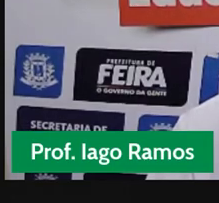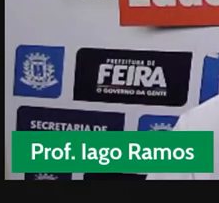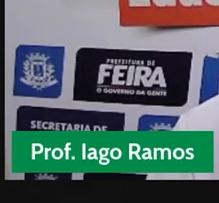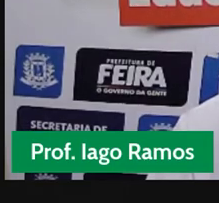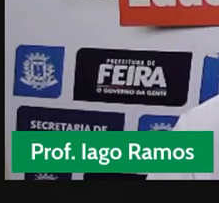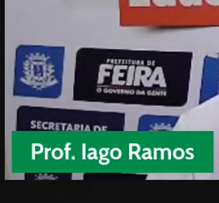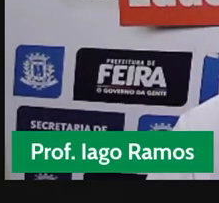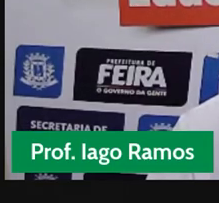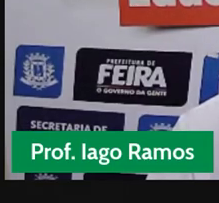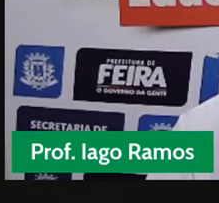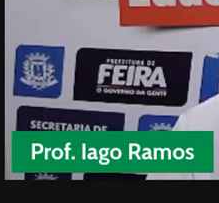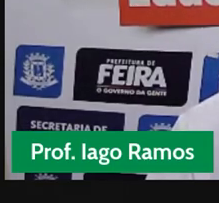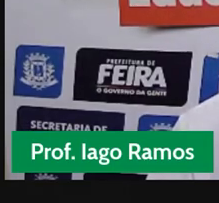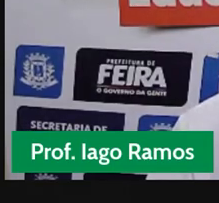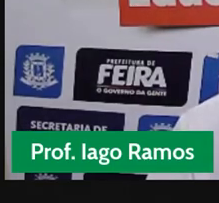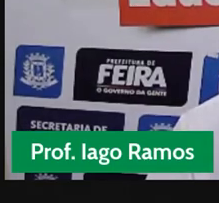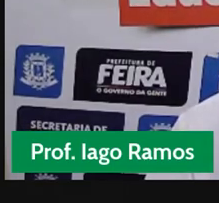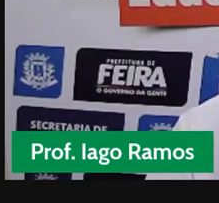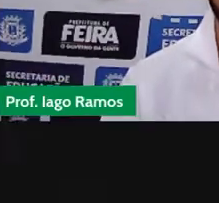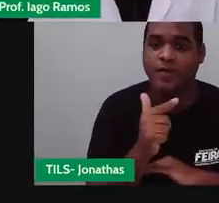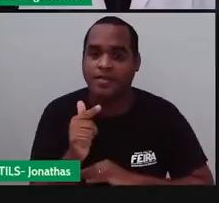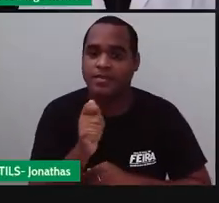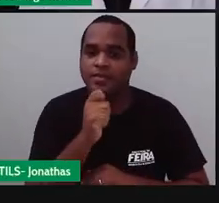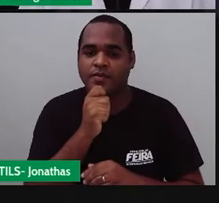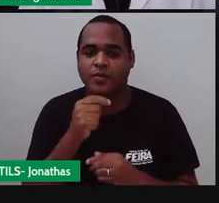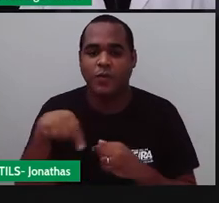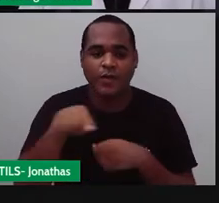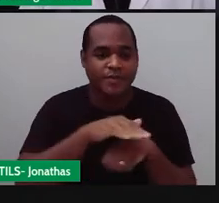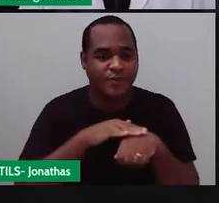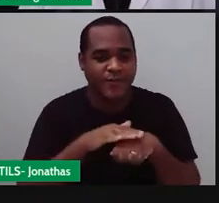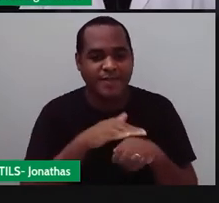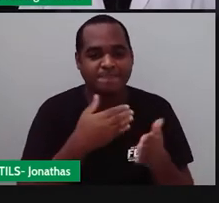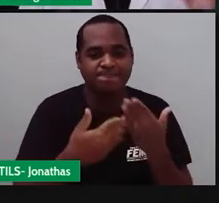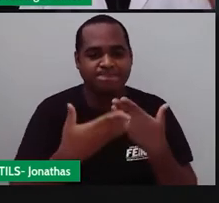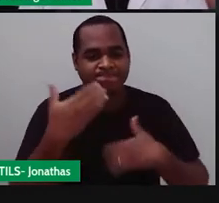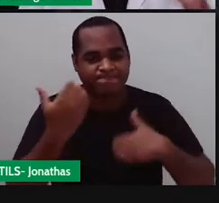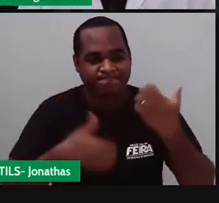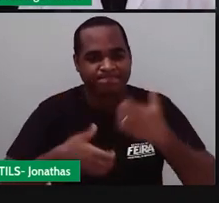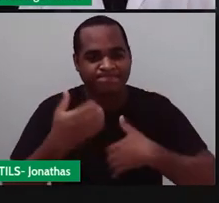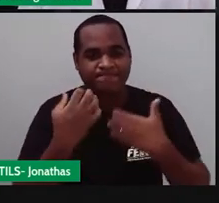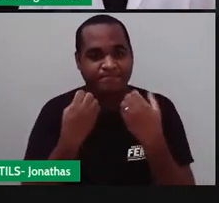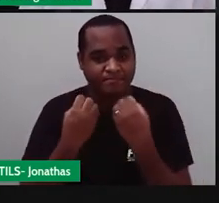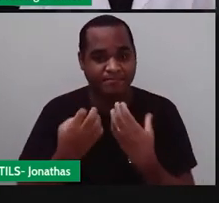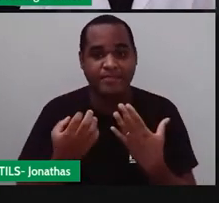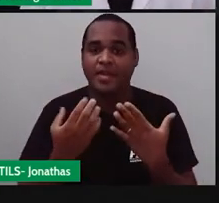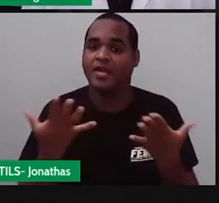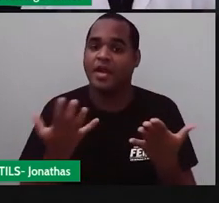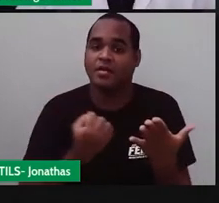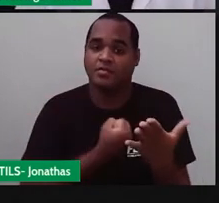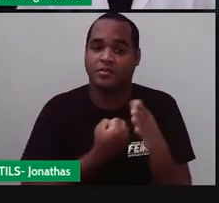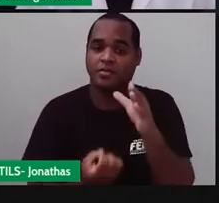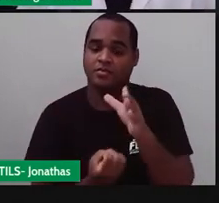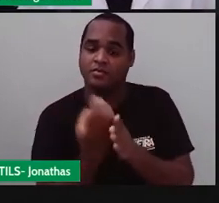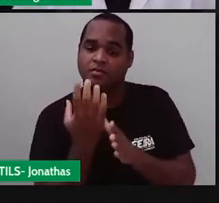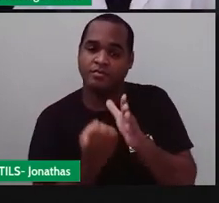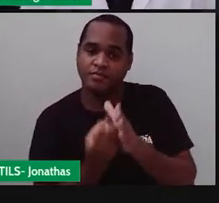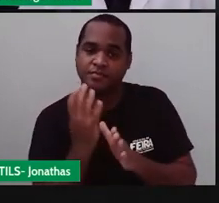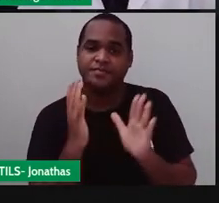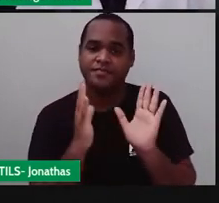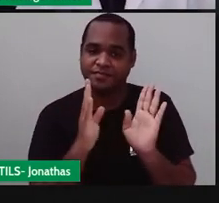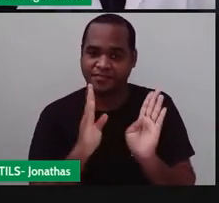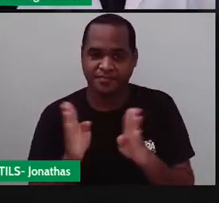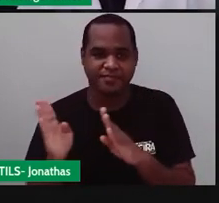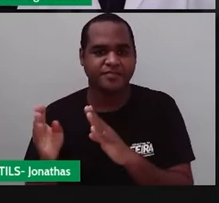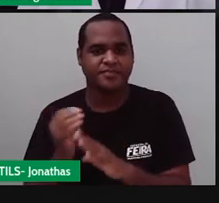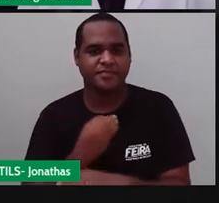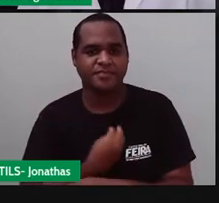enquanto ele não entra, a gente vai conversando e dá tudo certo, mas ele já apareceu aí para você, tá bom?